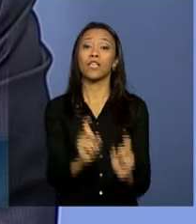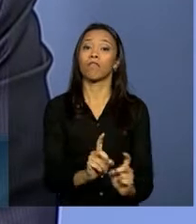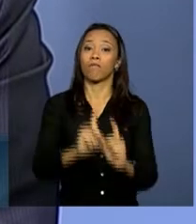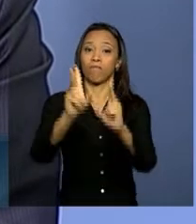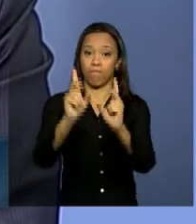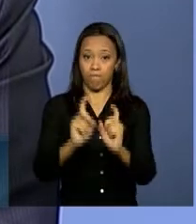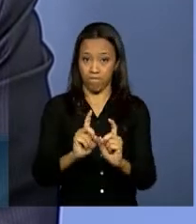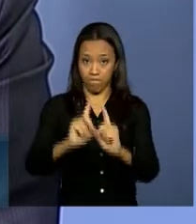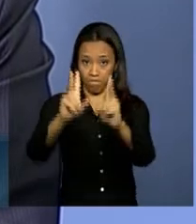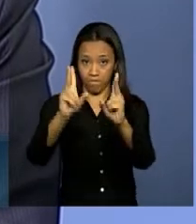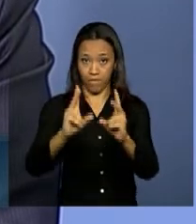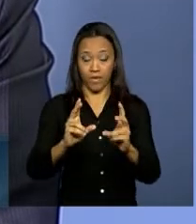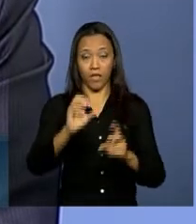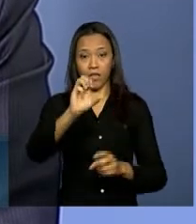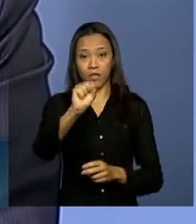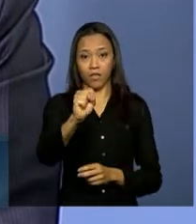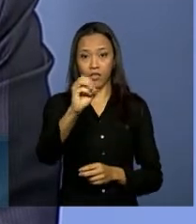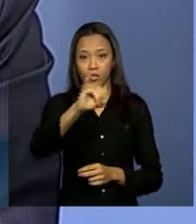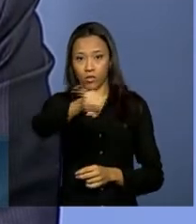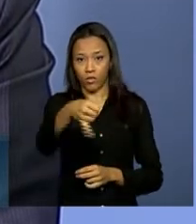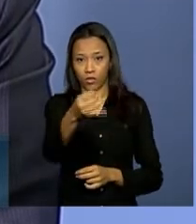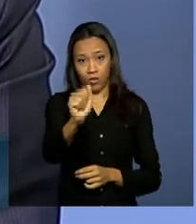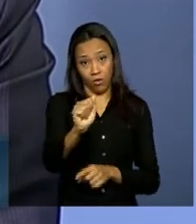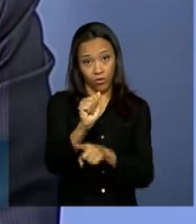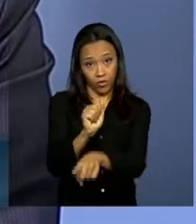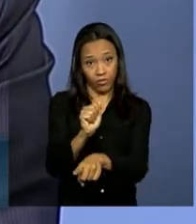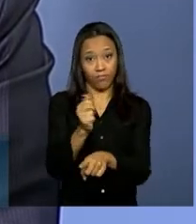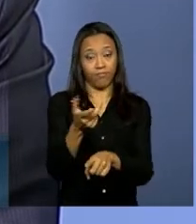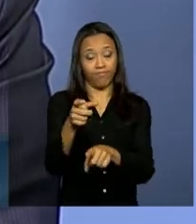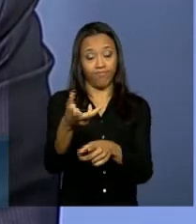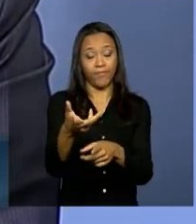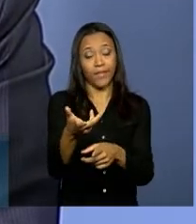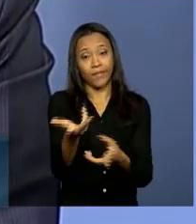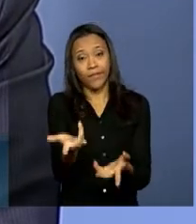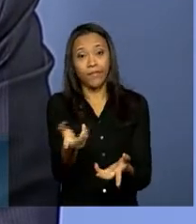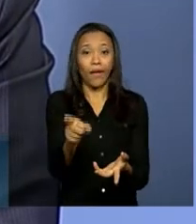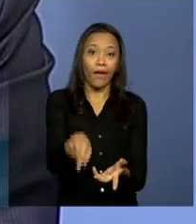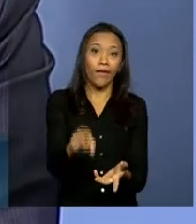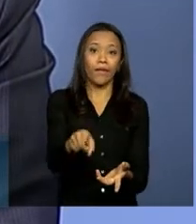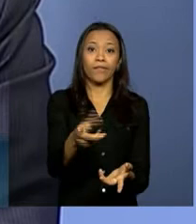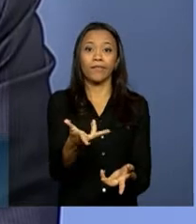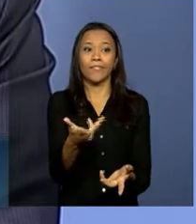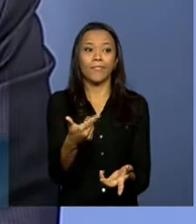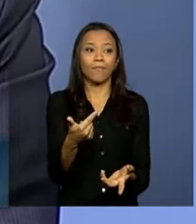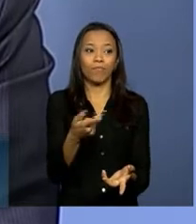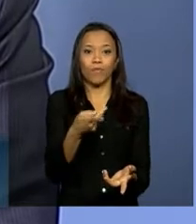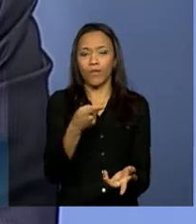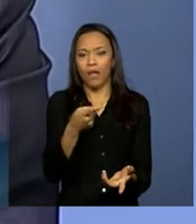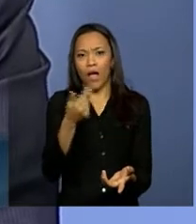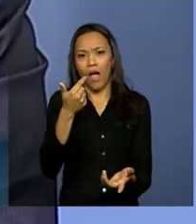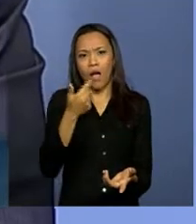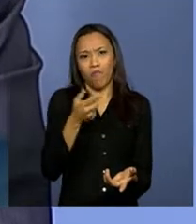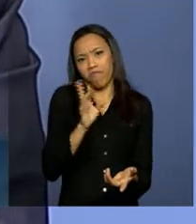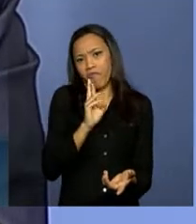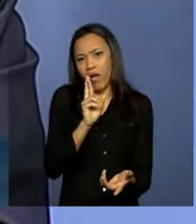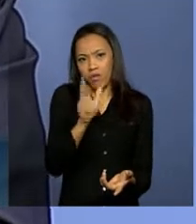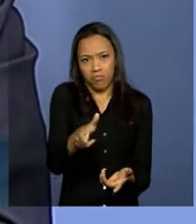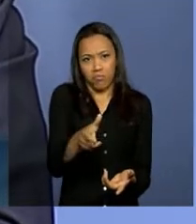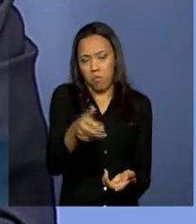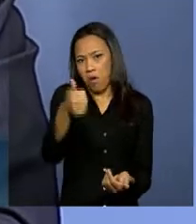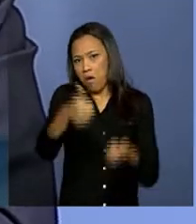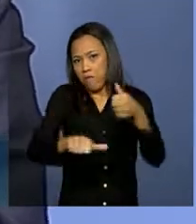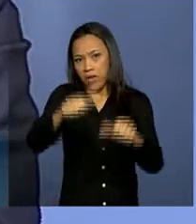Portanto, é um resultado que não deve ainda justificar uma avaliação mais